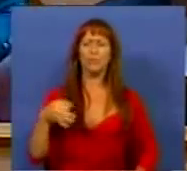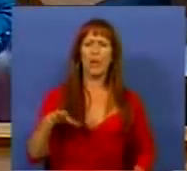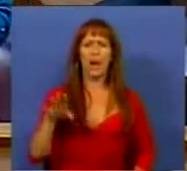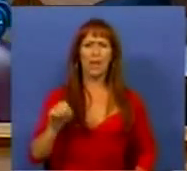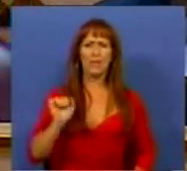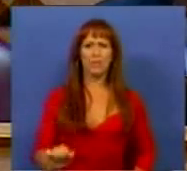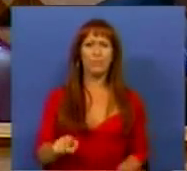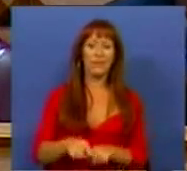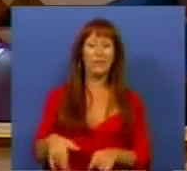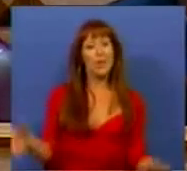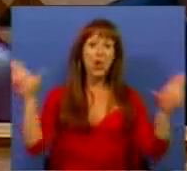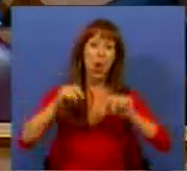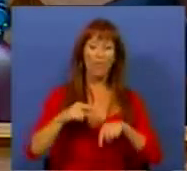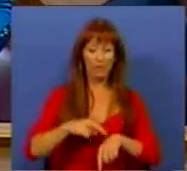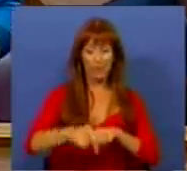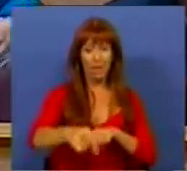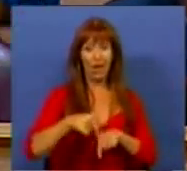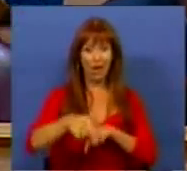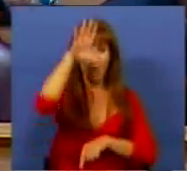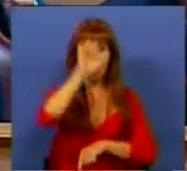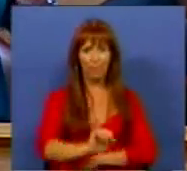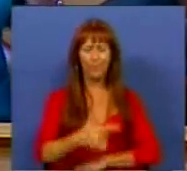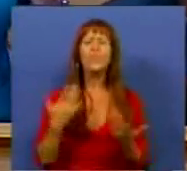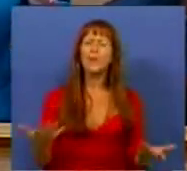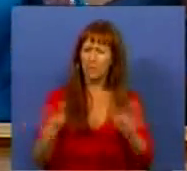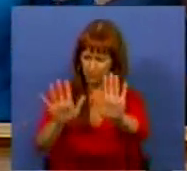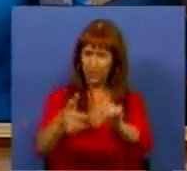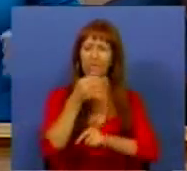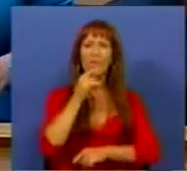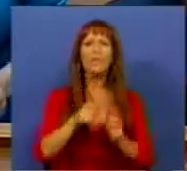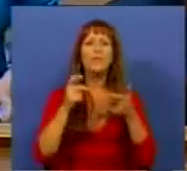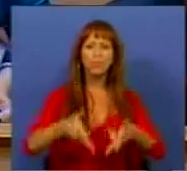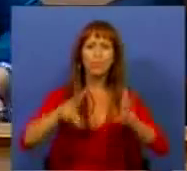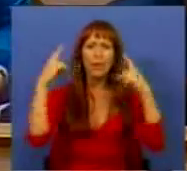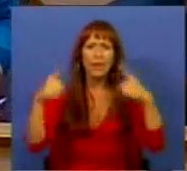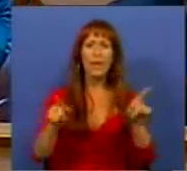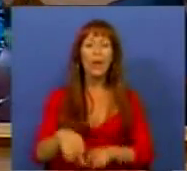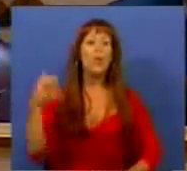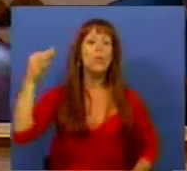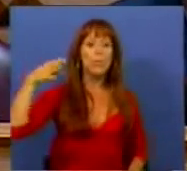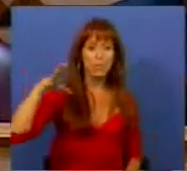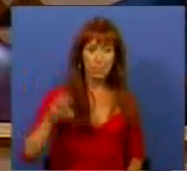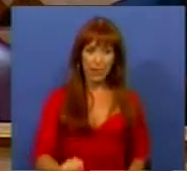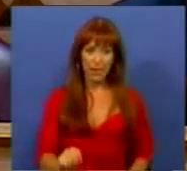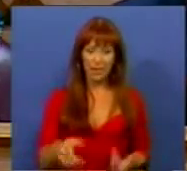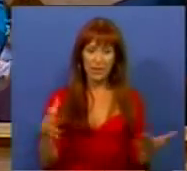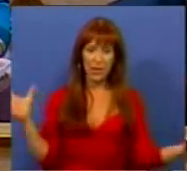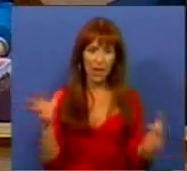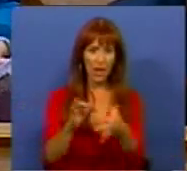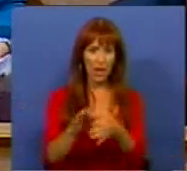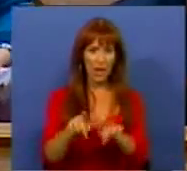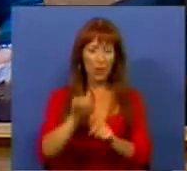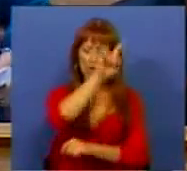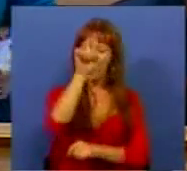Socialista nesta nova legislatura. Vamos então falar da disponibilidade do PS em relação